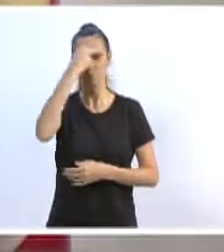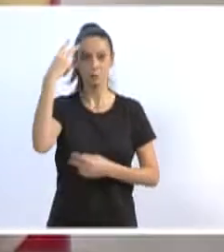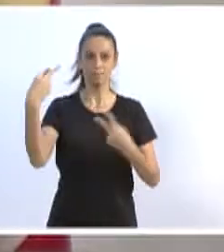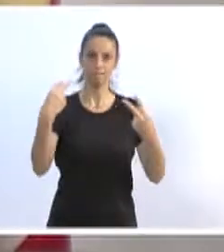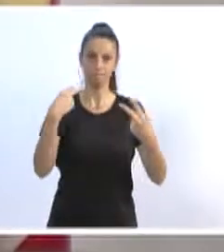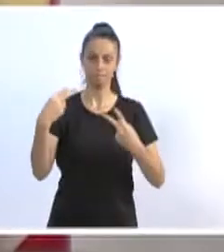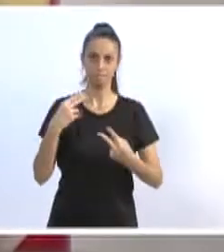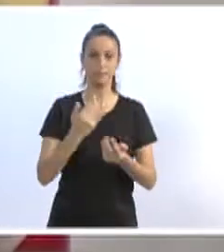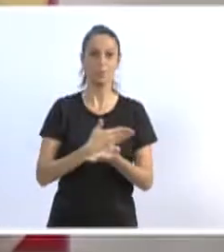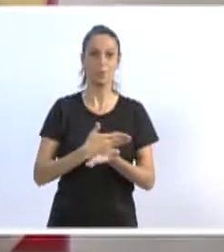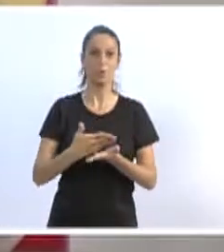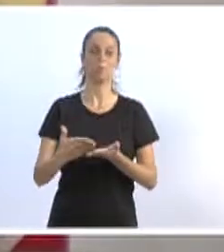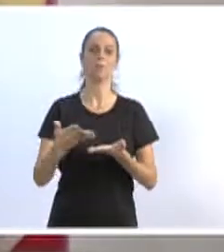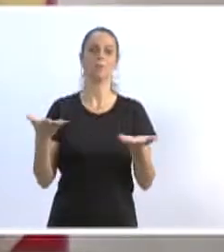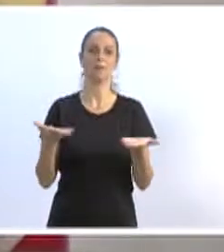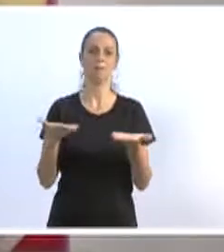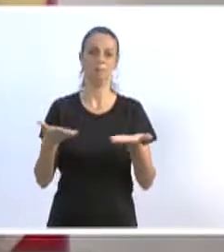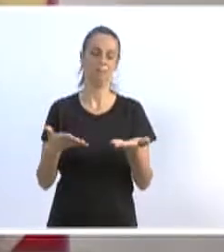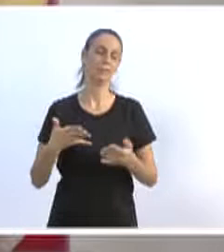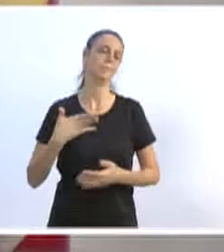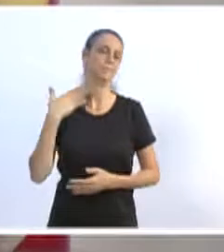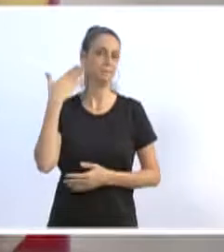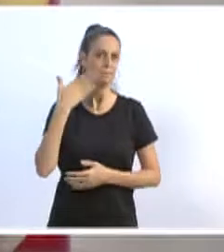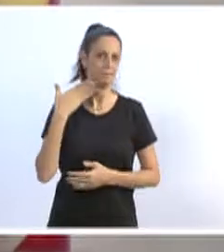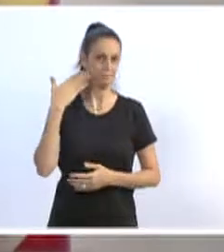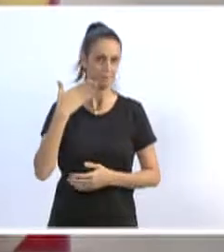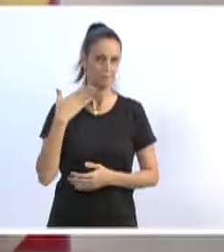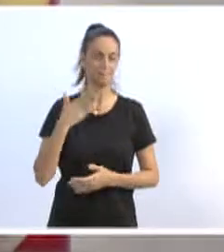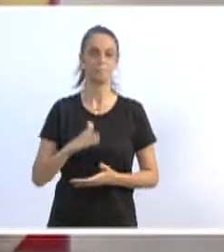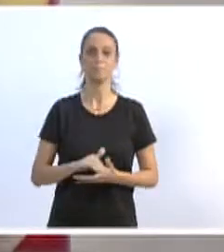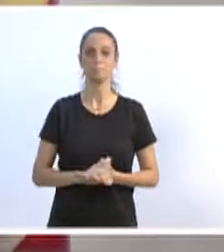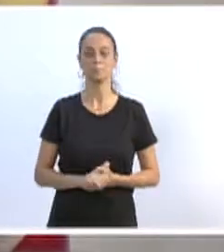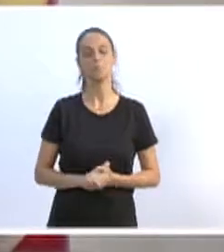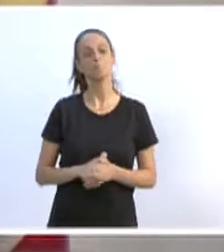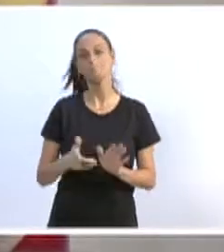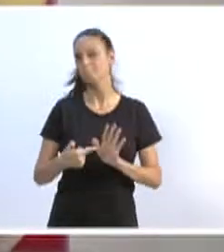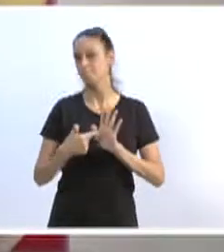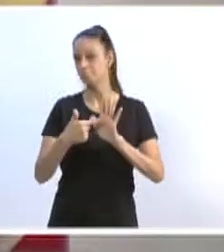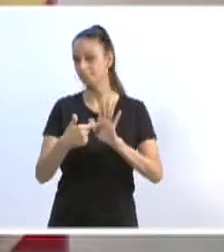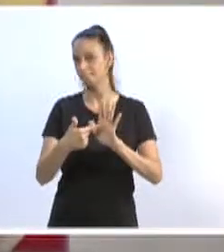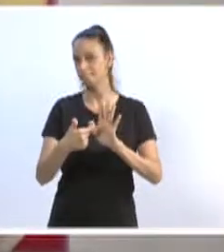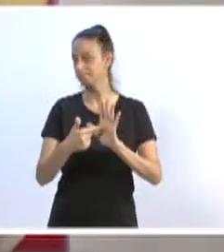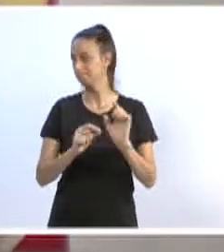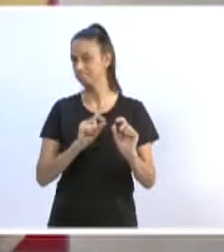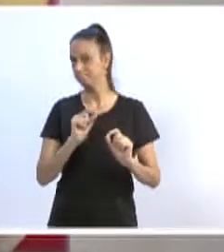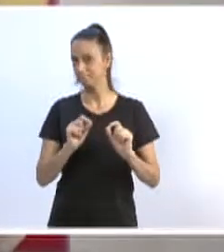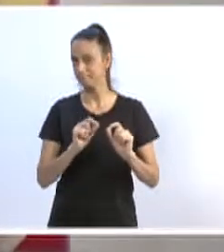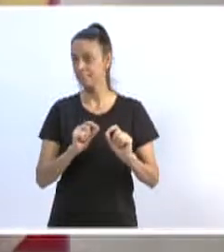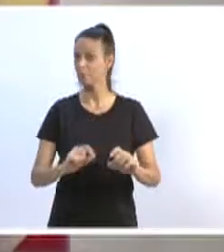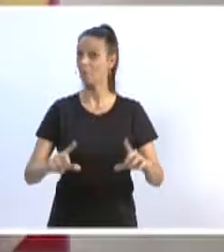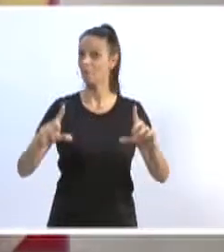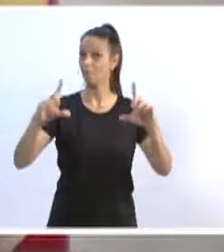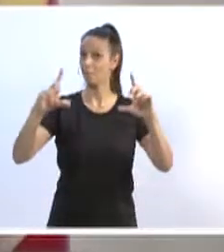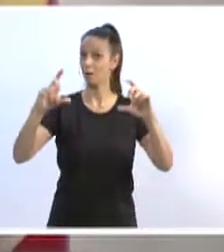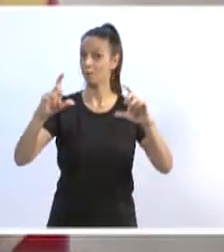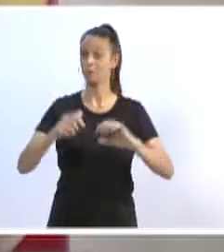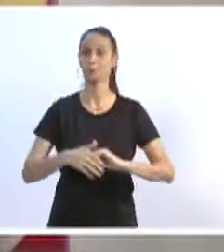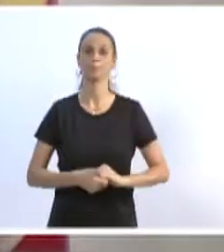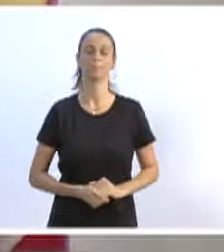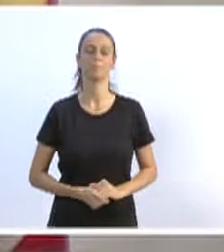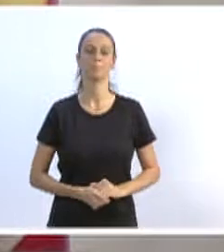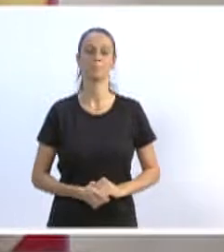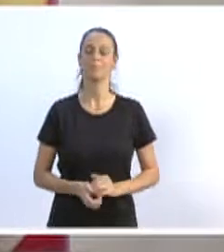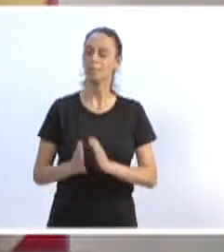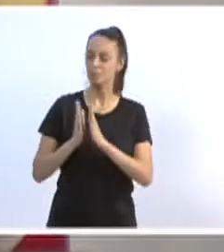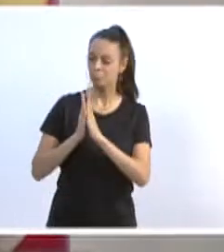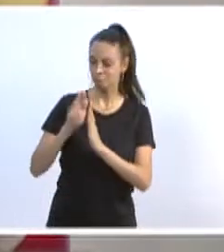Quero começar o meu pronunciamento na tarde de hoje mostrando uma foto ali. O Ari, me ajuda,